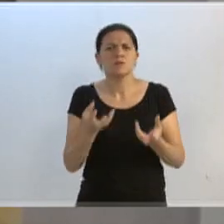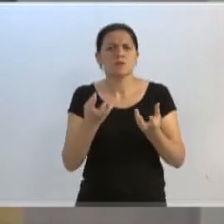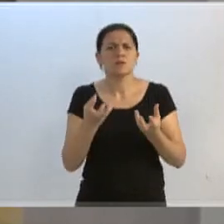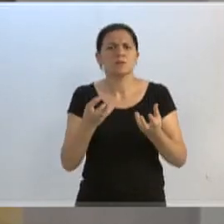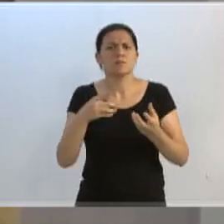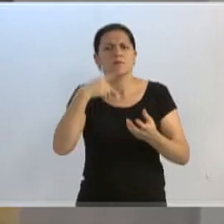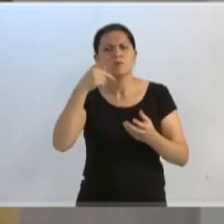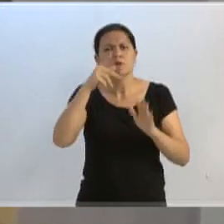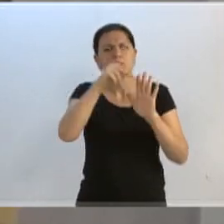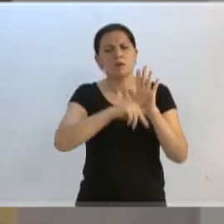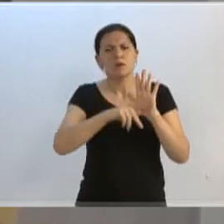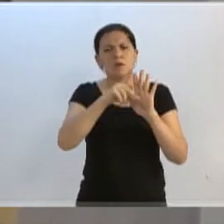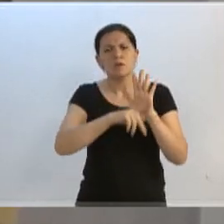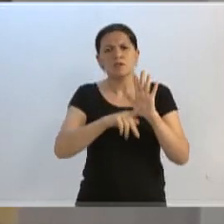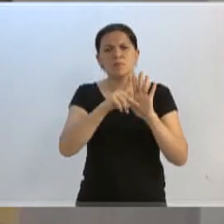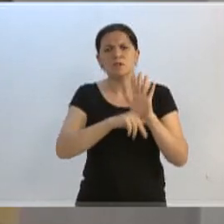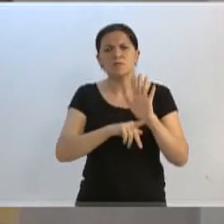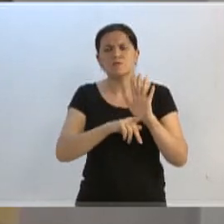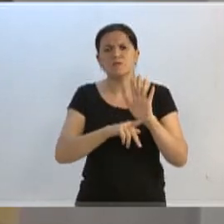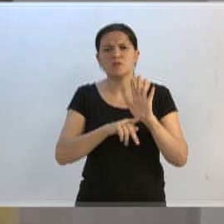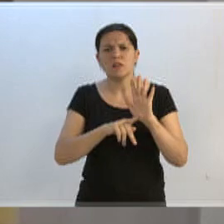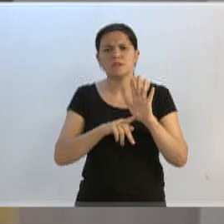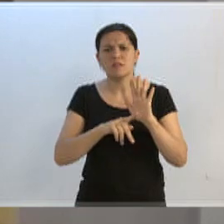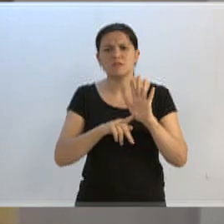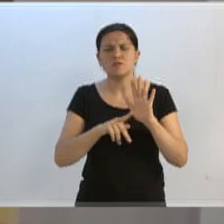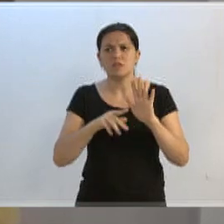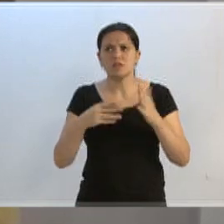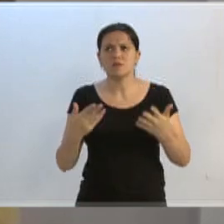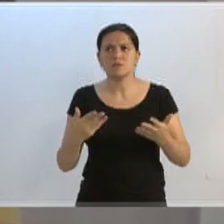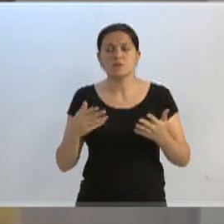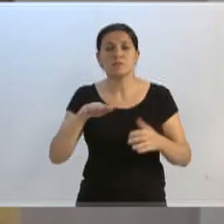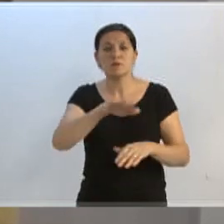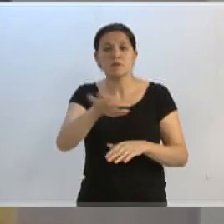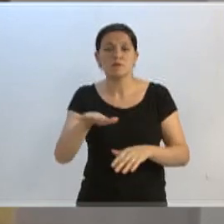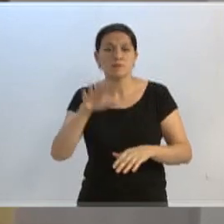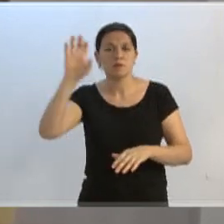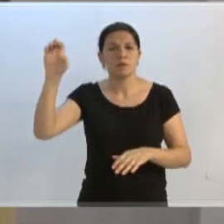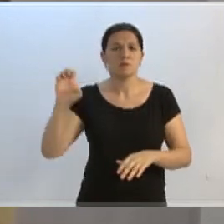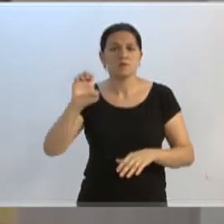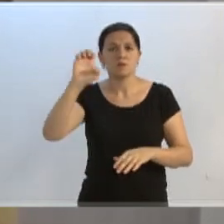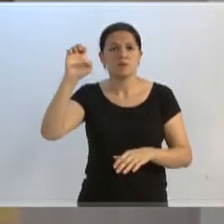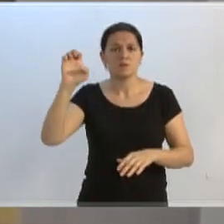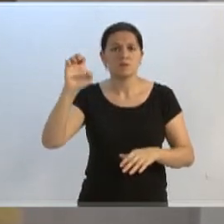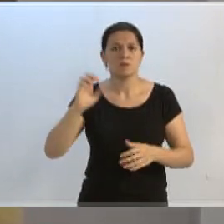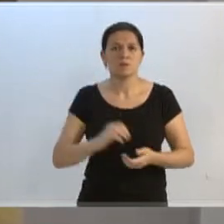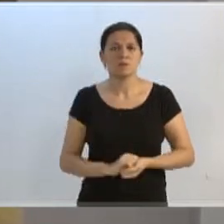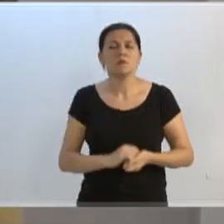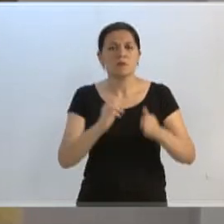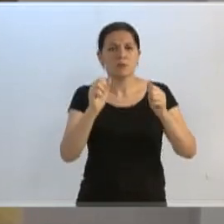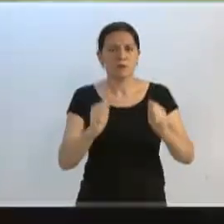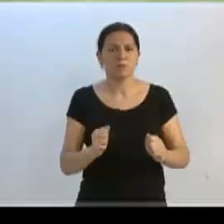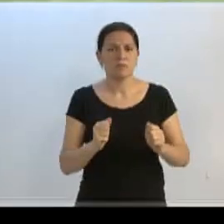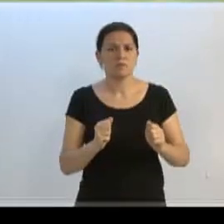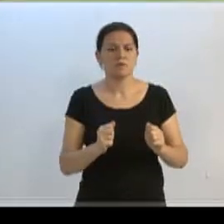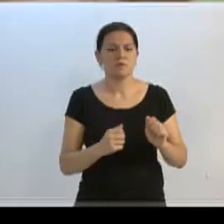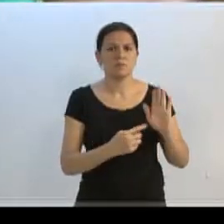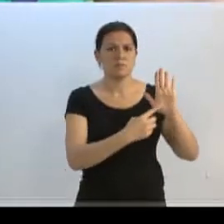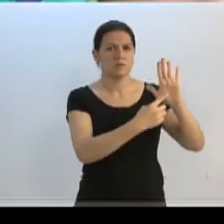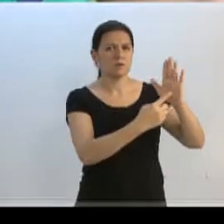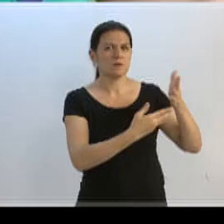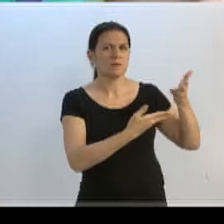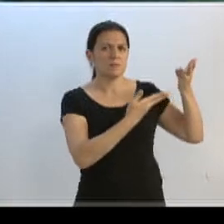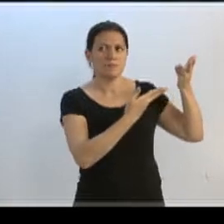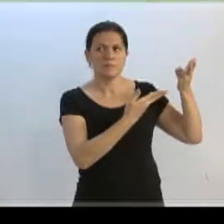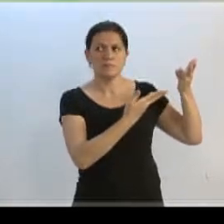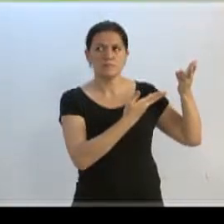nosso projeto aqui, de descentralização de recursos, que alguém está fazendo no Estado, que é o governador do Estado. Por favor, pode soltar a TVL. O governo do